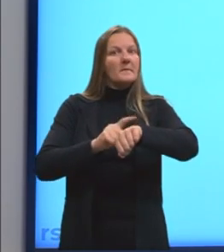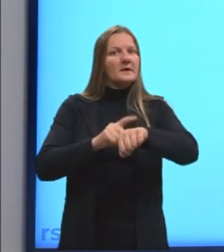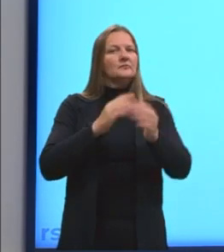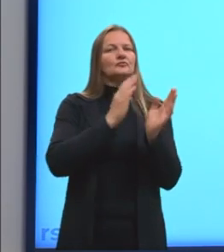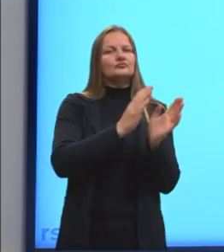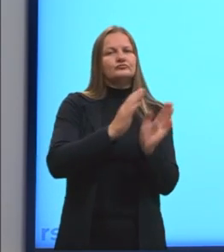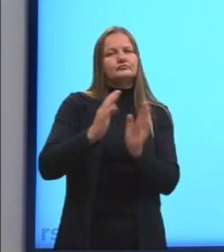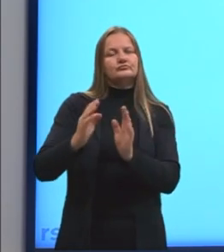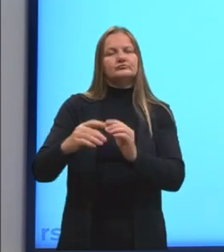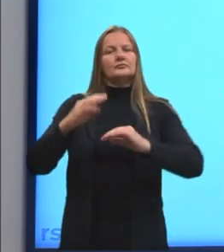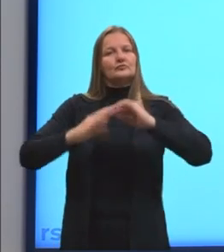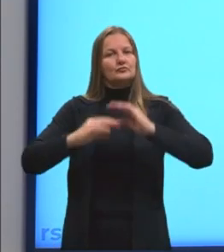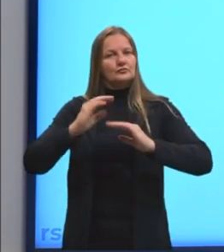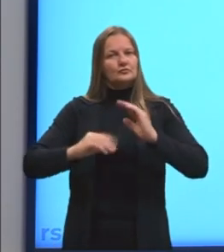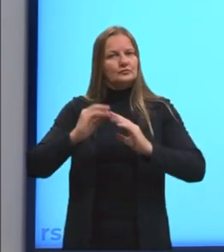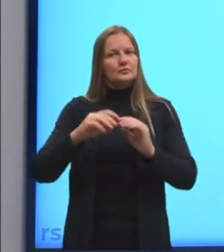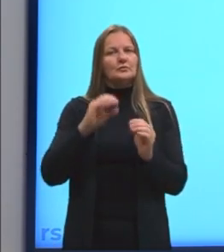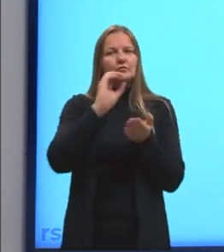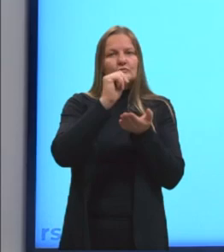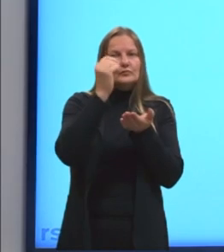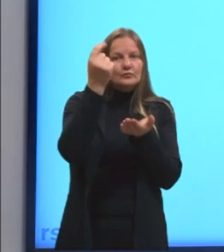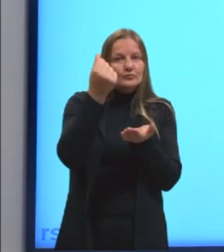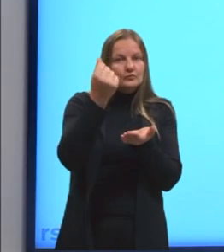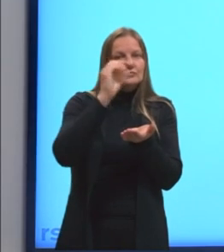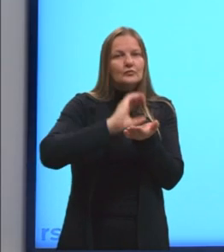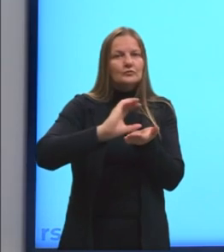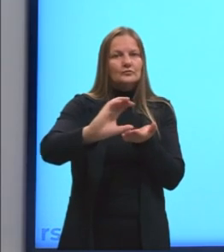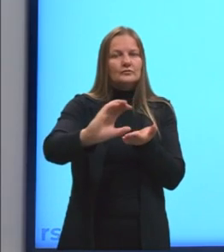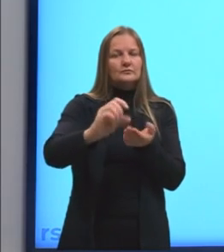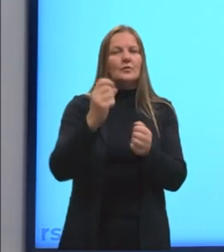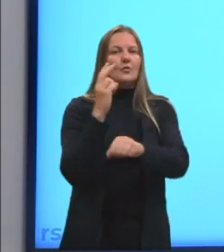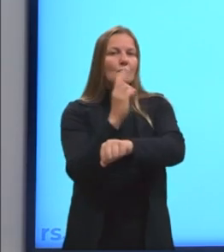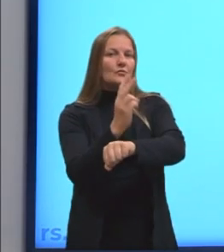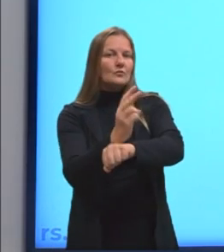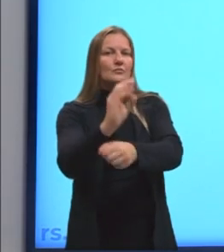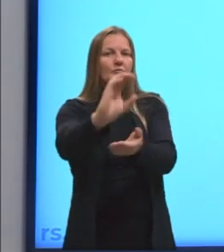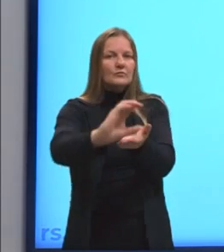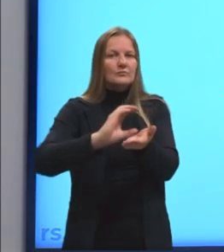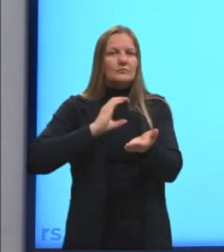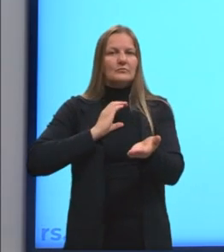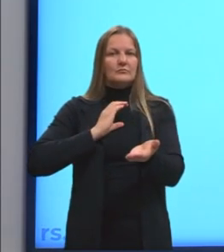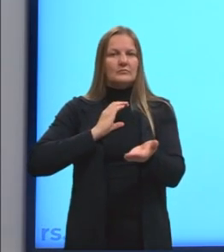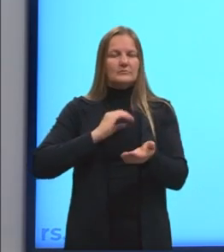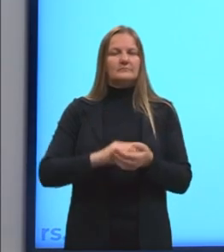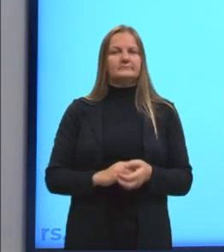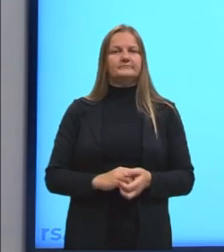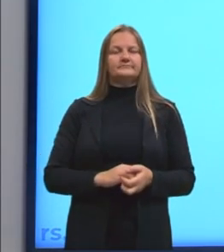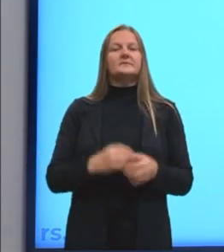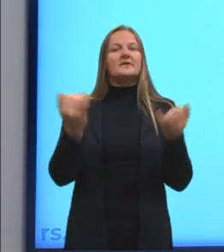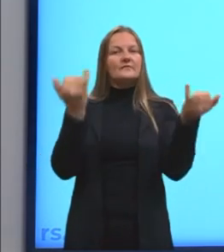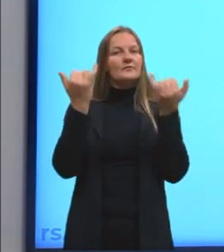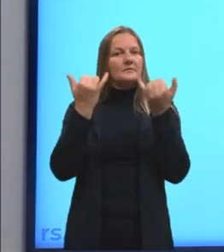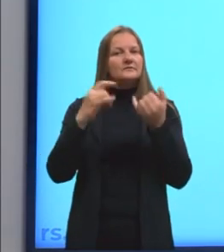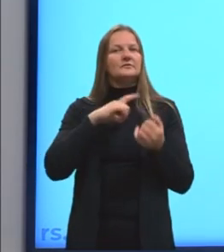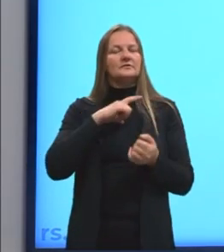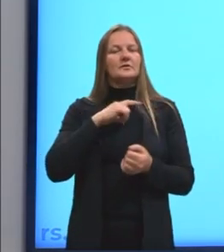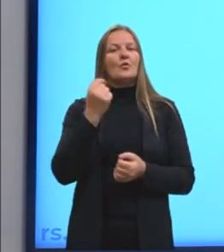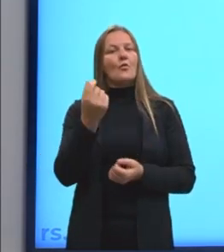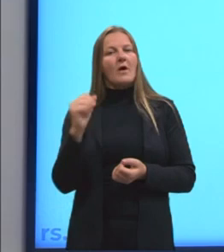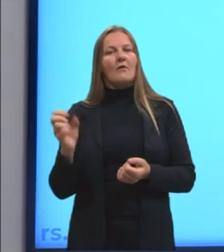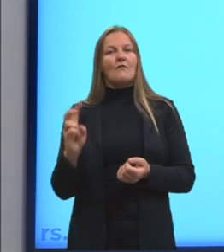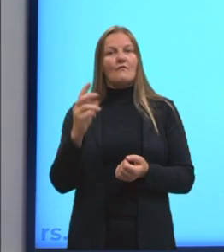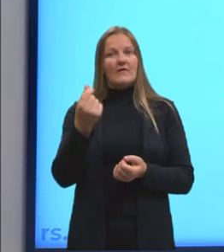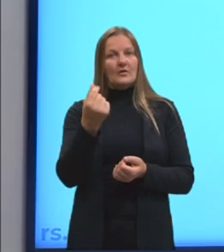que foi aplicado esse capital ou esse empréstimo, tá? Então, nós temos essas informações. O valor